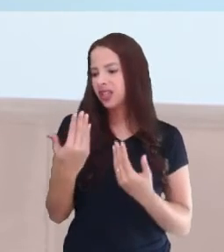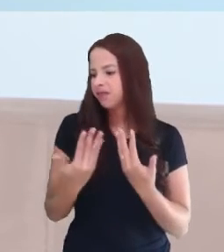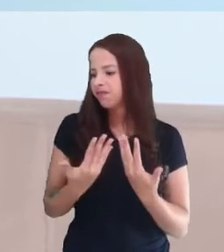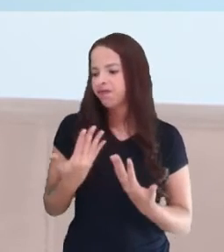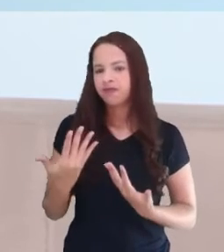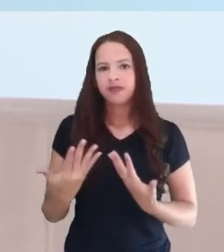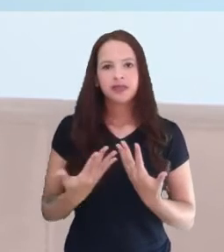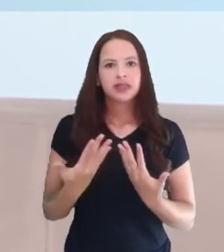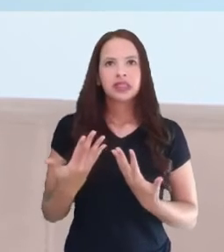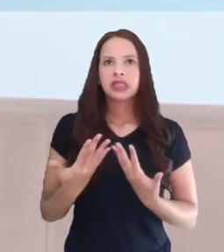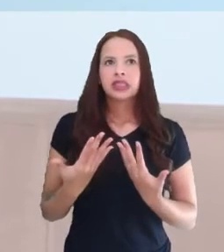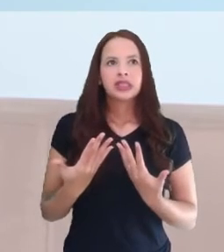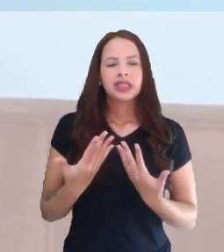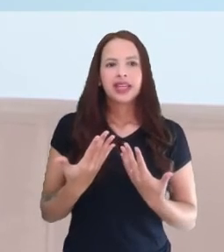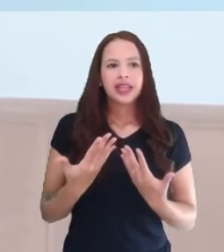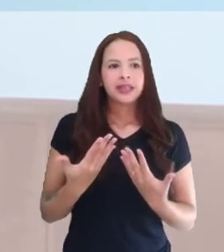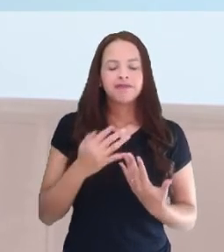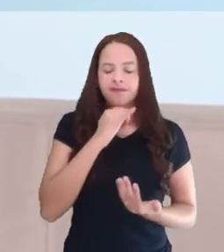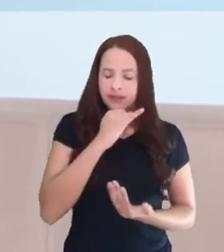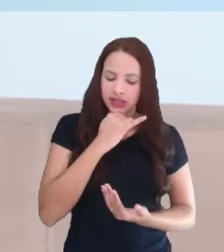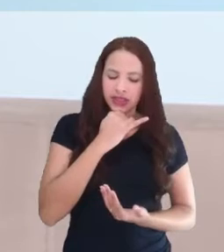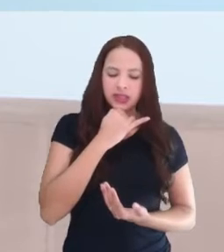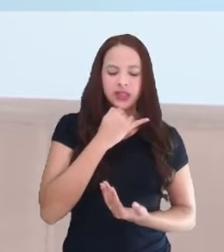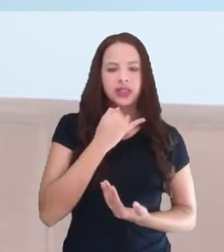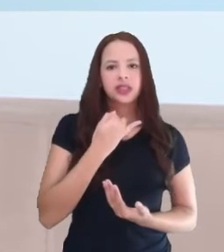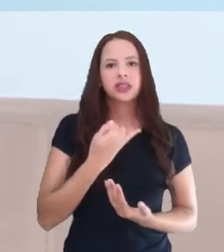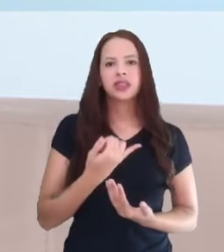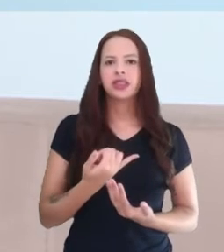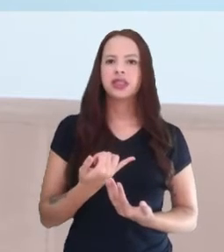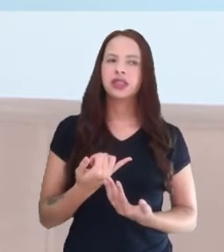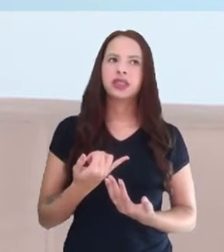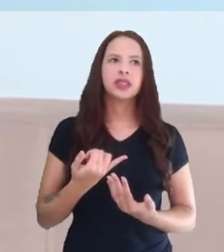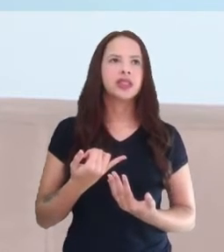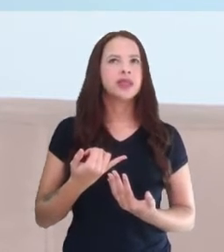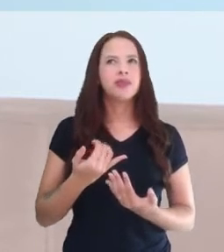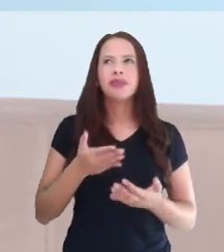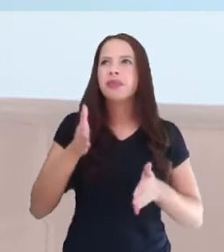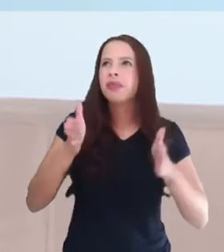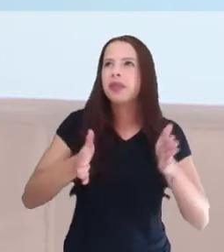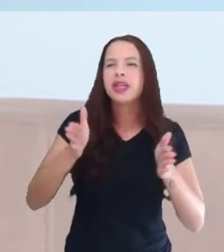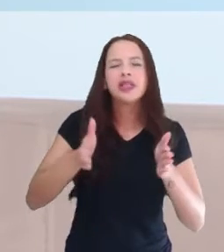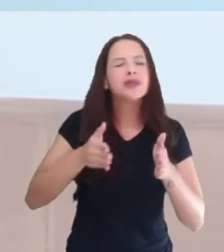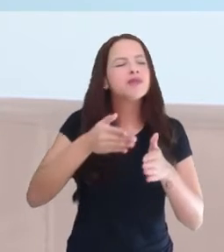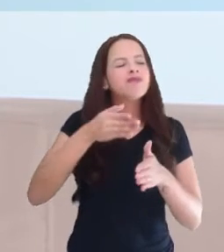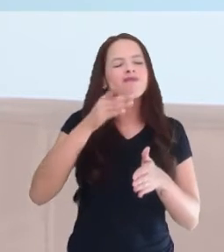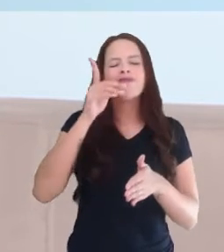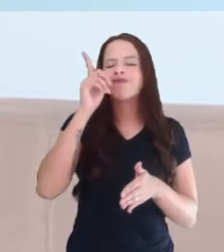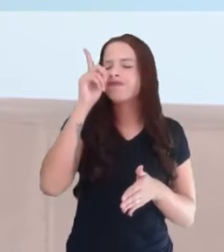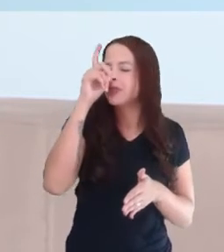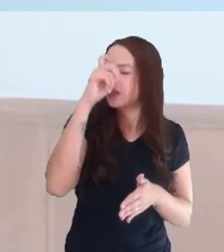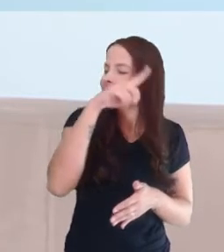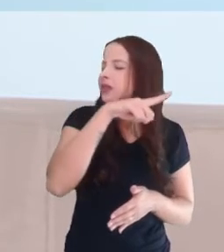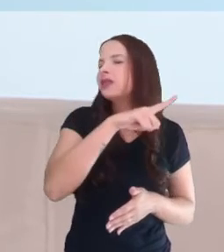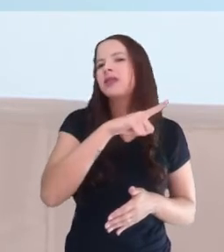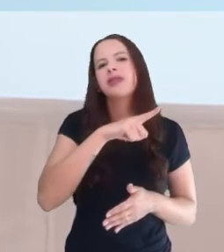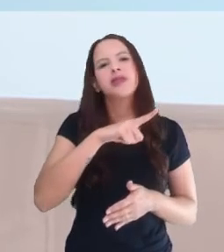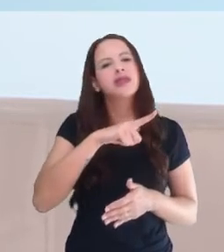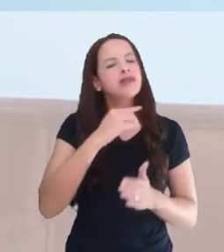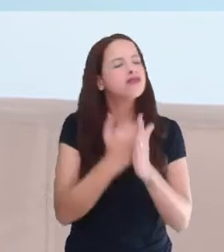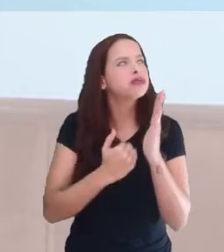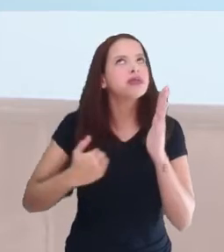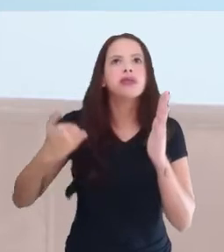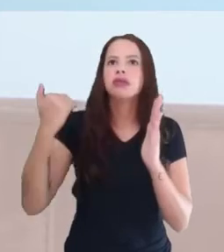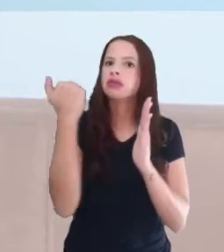quebrada, né? Passei por uma, um vendaval aqui dentro,